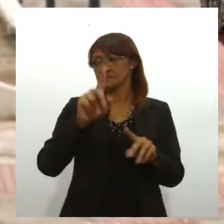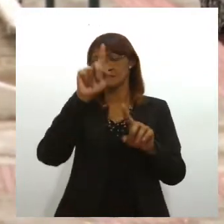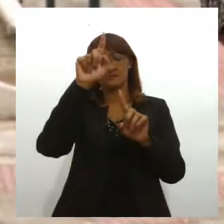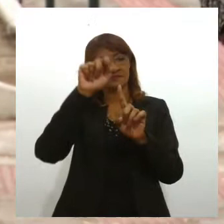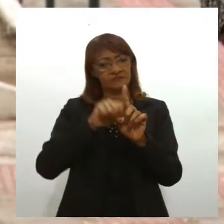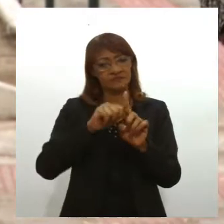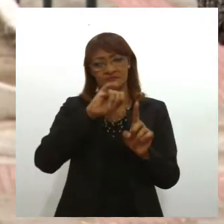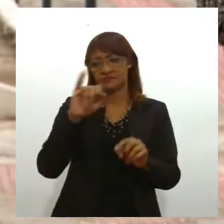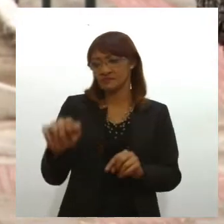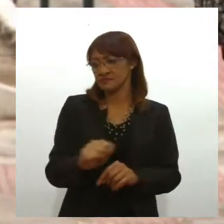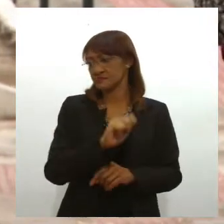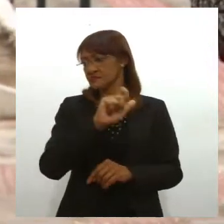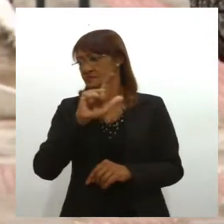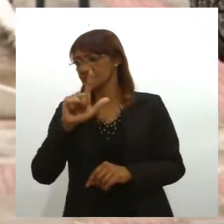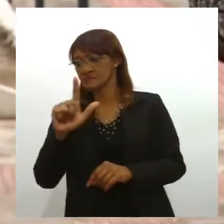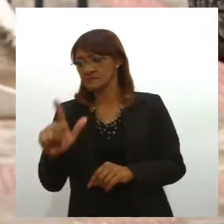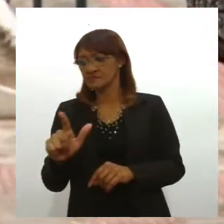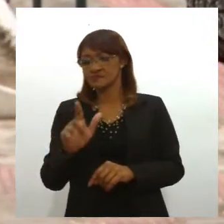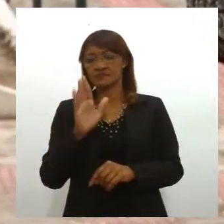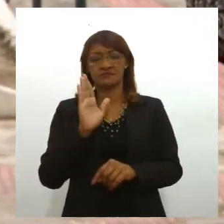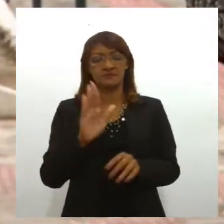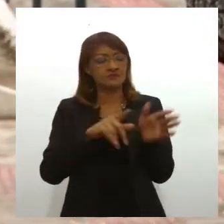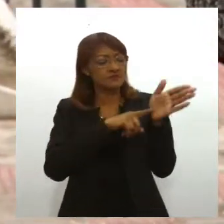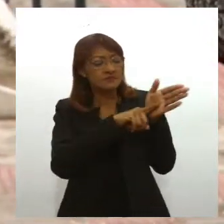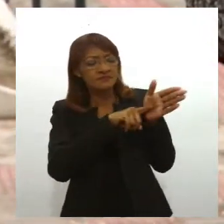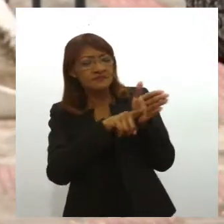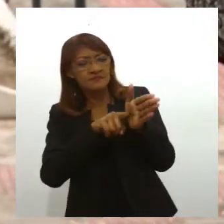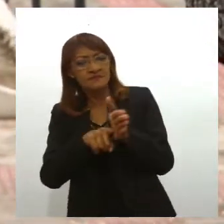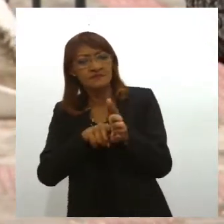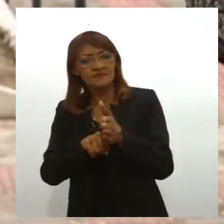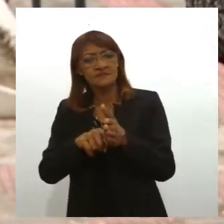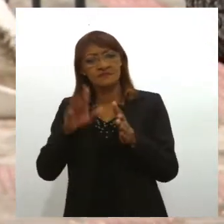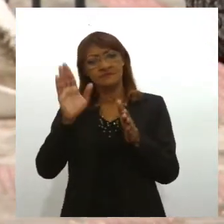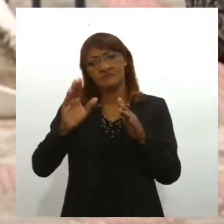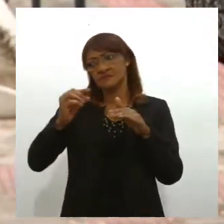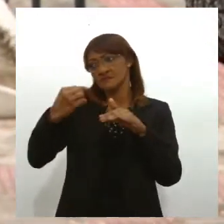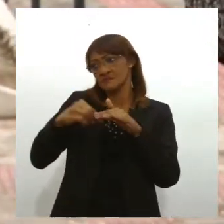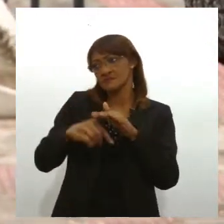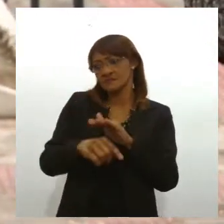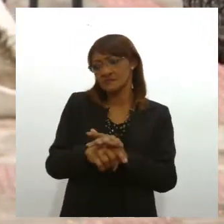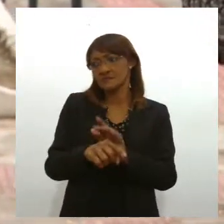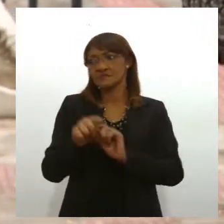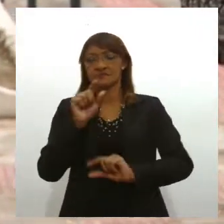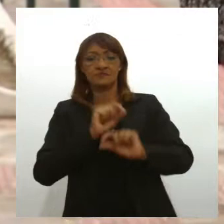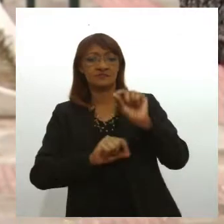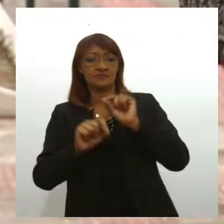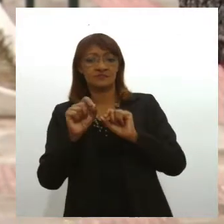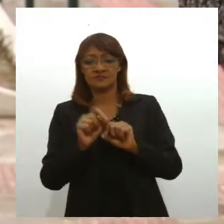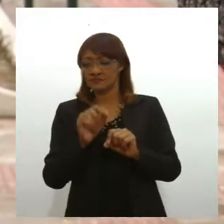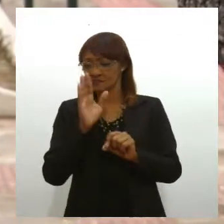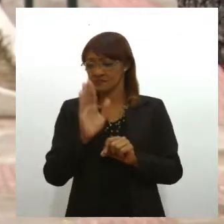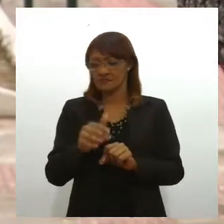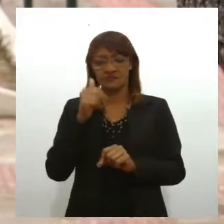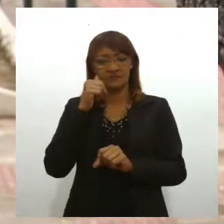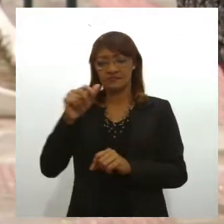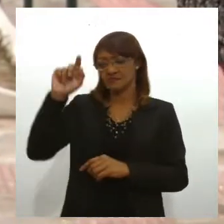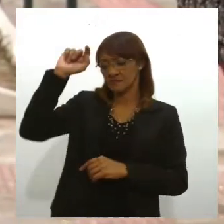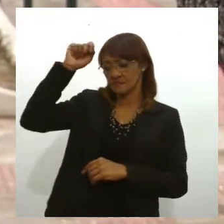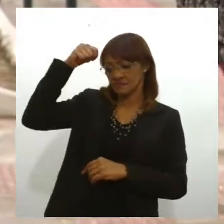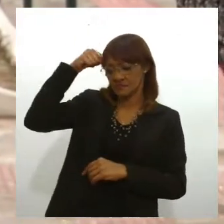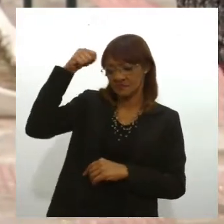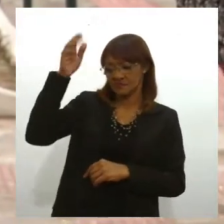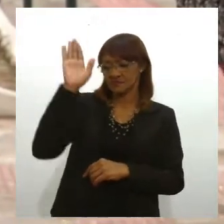nós fazemos esses estudos e esse aprofundamento acerca do pensamento das mulheres negras, dando